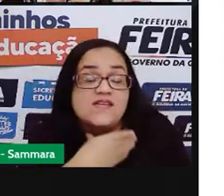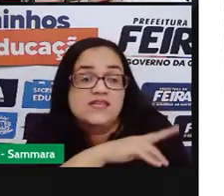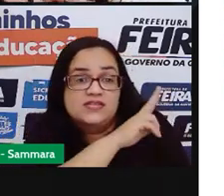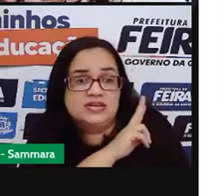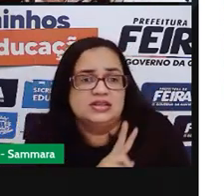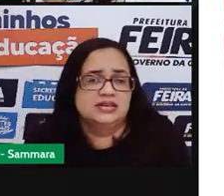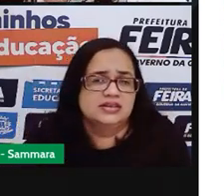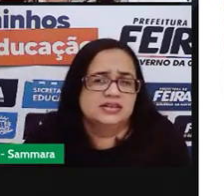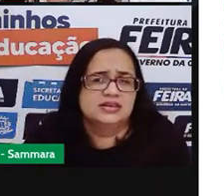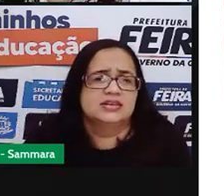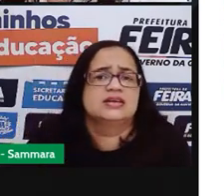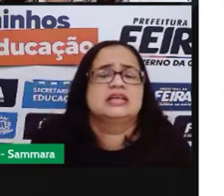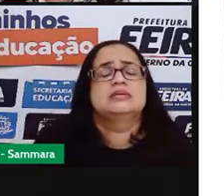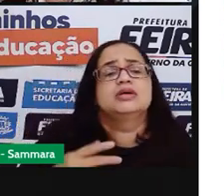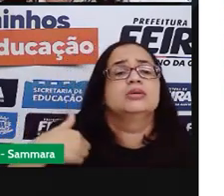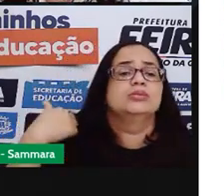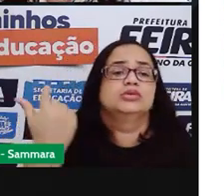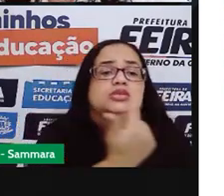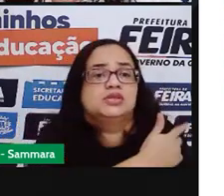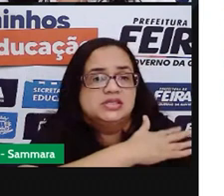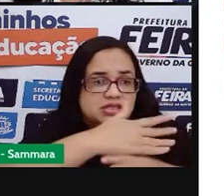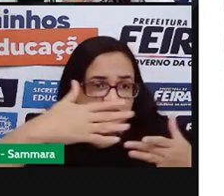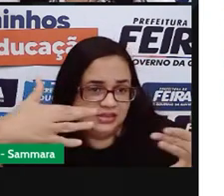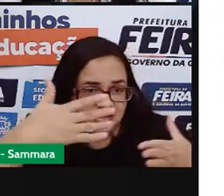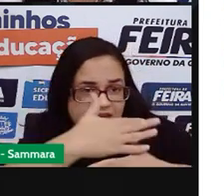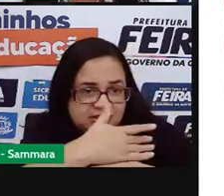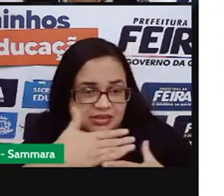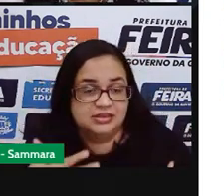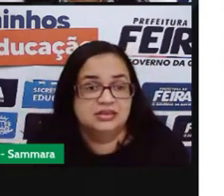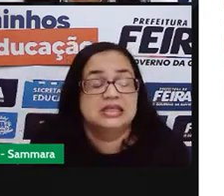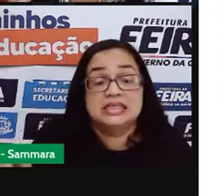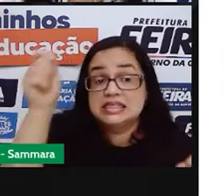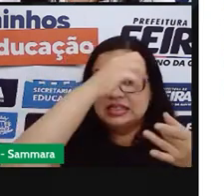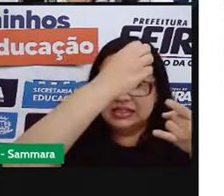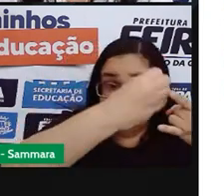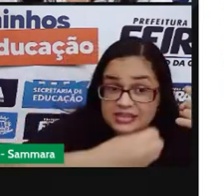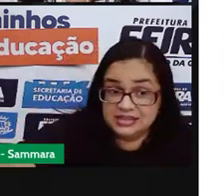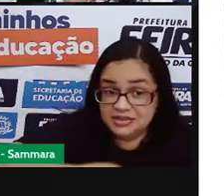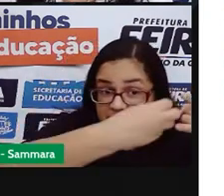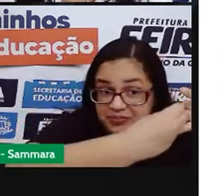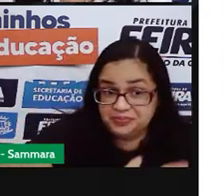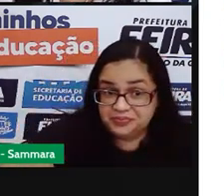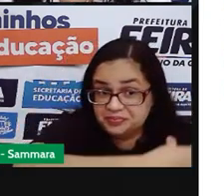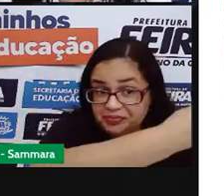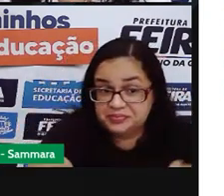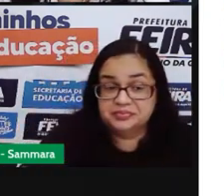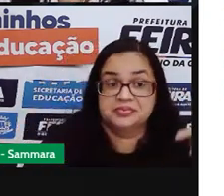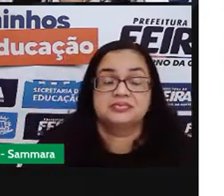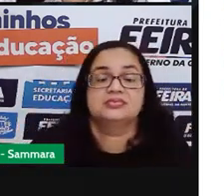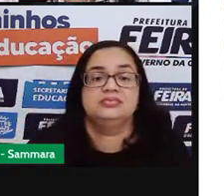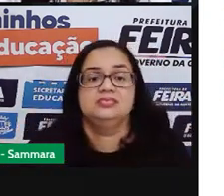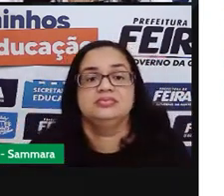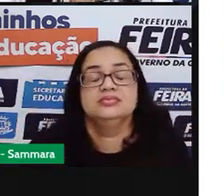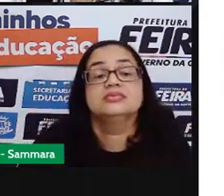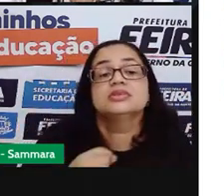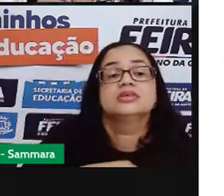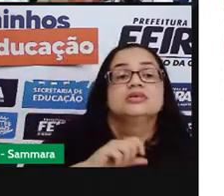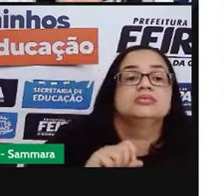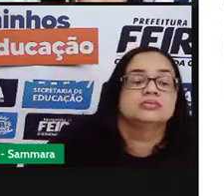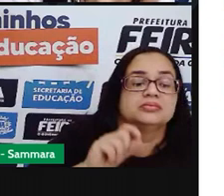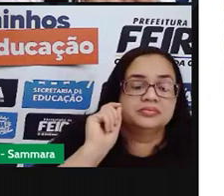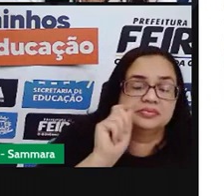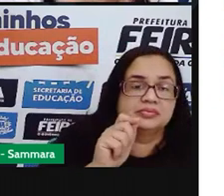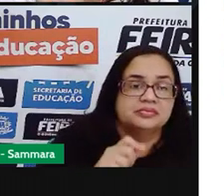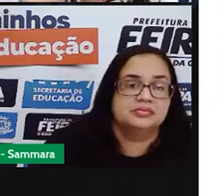o que você faria por nossa cidade? Escreve aí no bate-papo. O que eu faria?